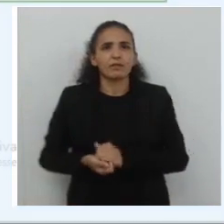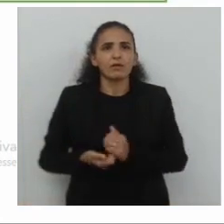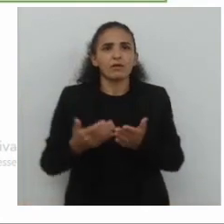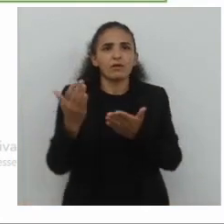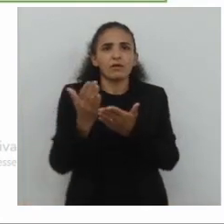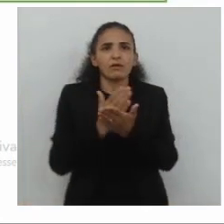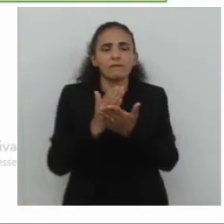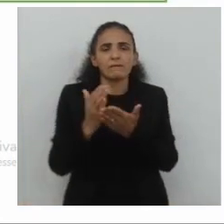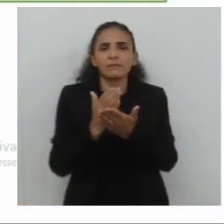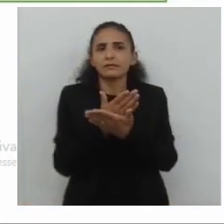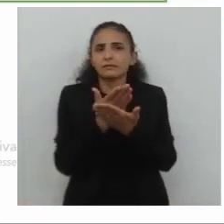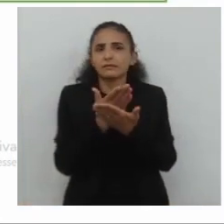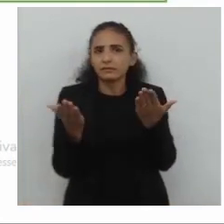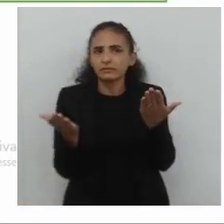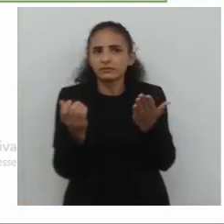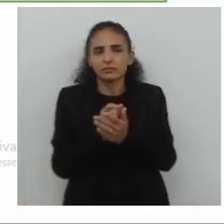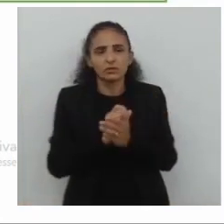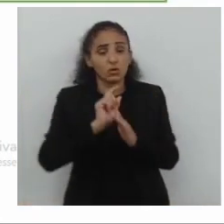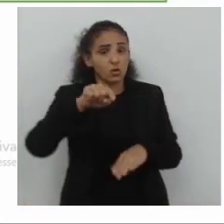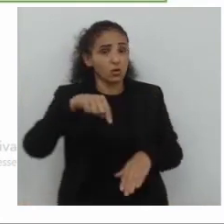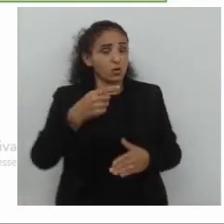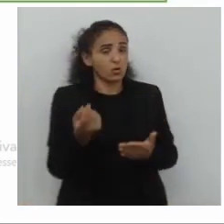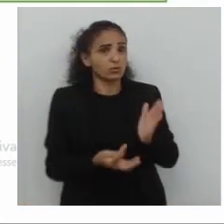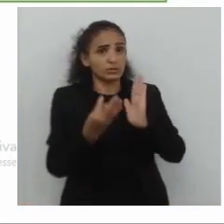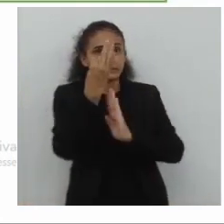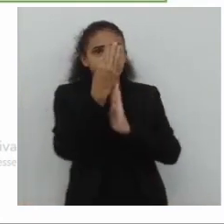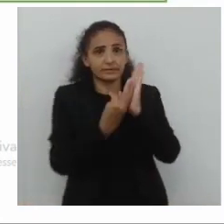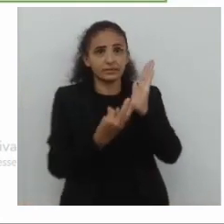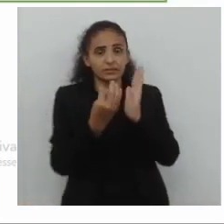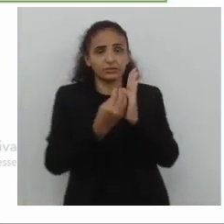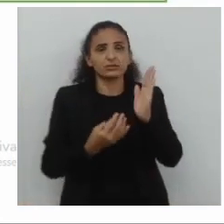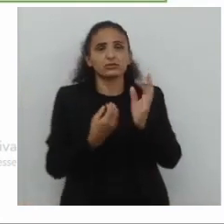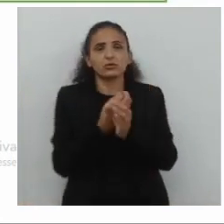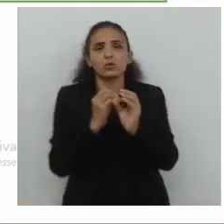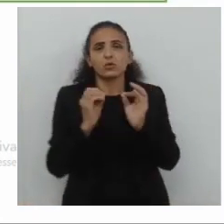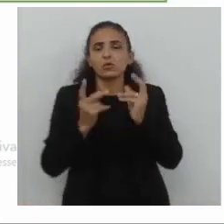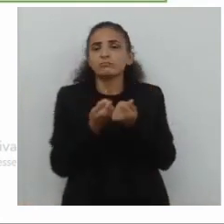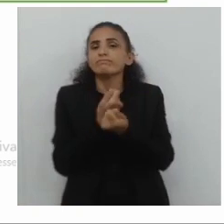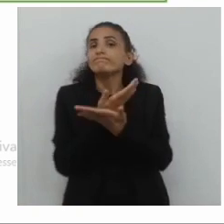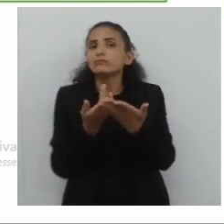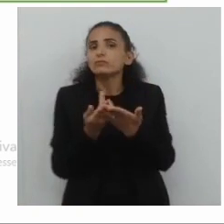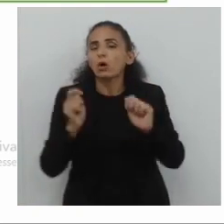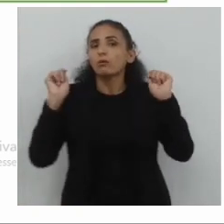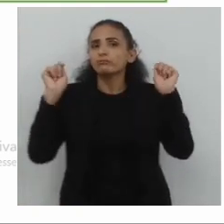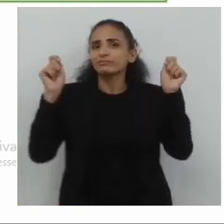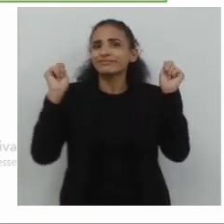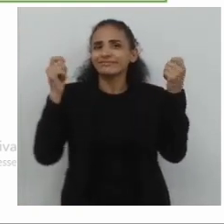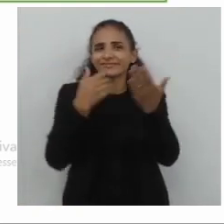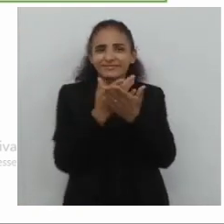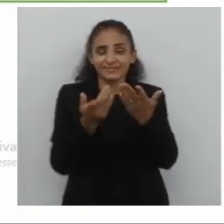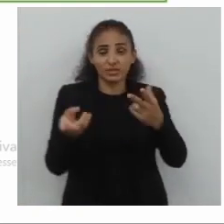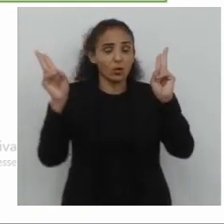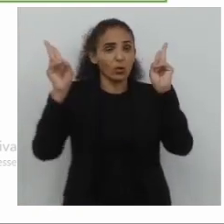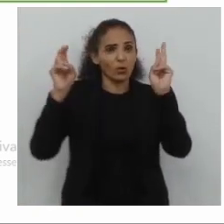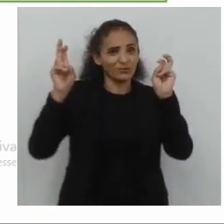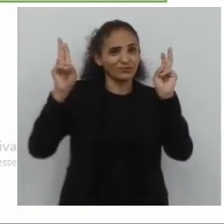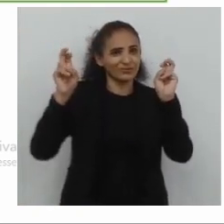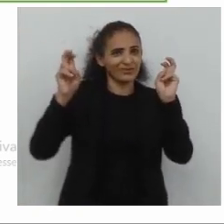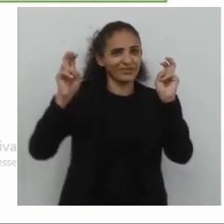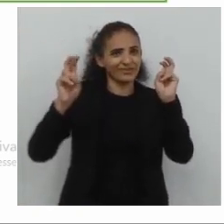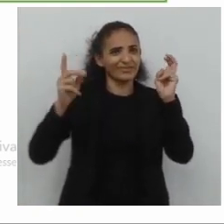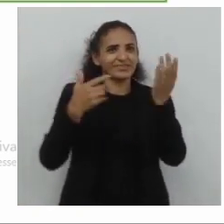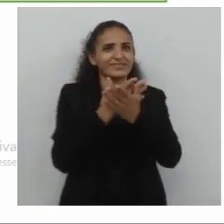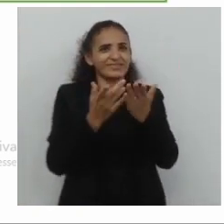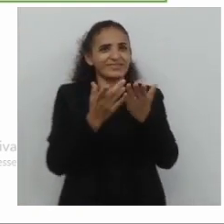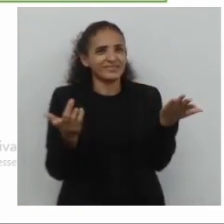temos adiante, olhem aqui, esse outro texto. Nós temos aqui, texto dois, o show, é o título, o